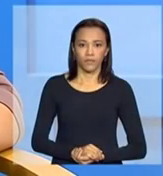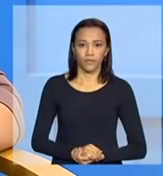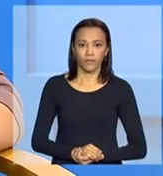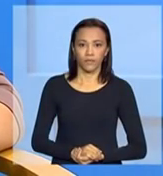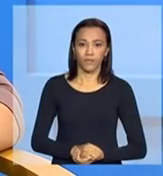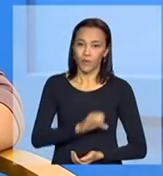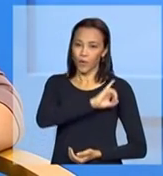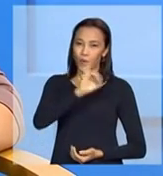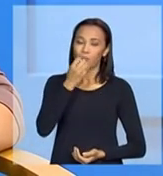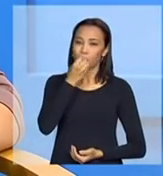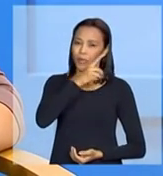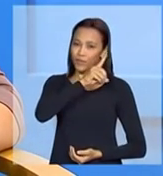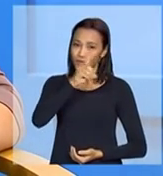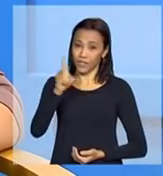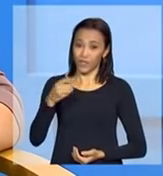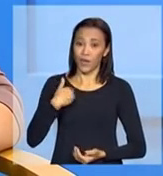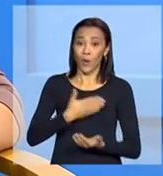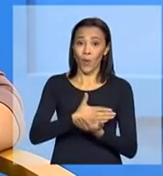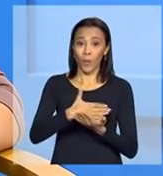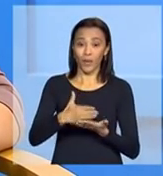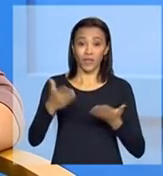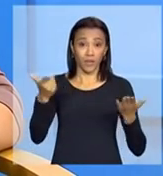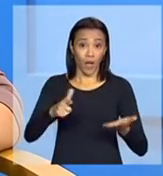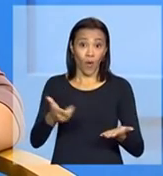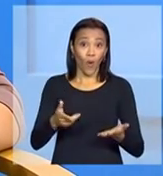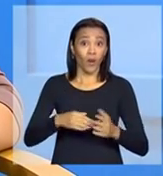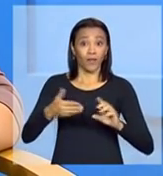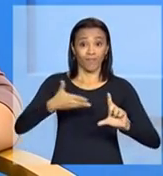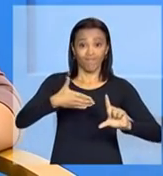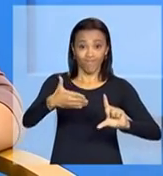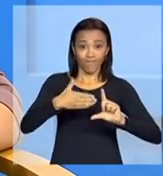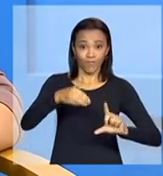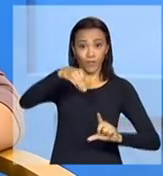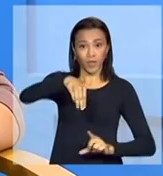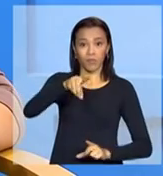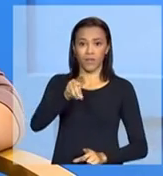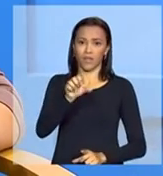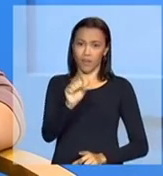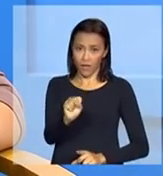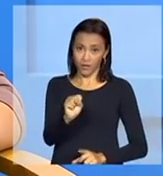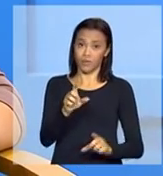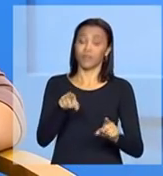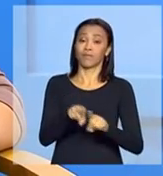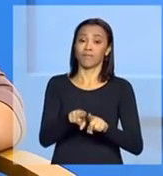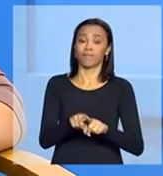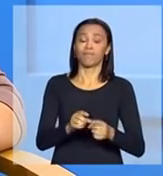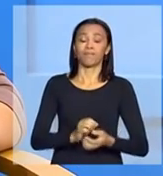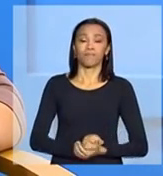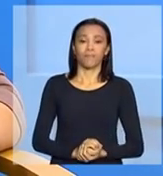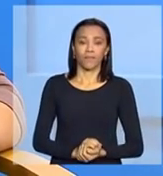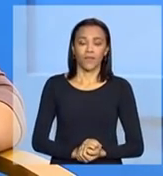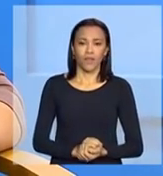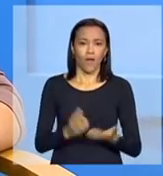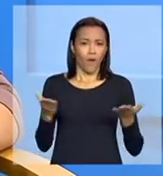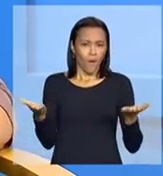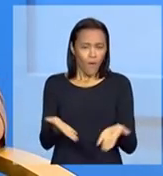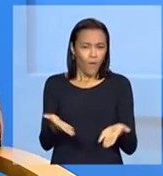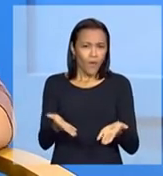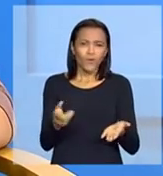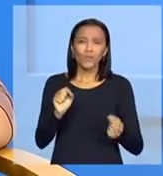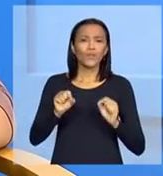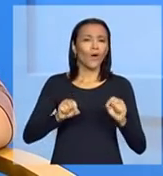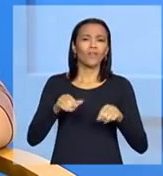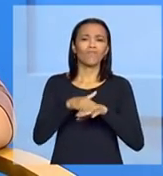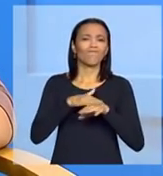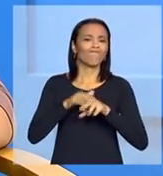Olá, bom dia. Começa agora mais uma teleconferência do Ministério do Desenvolvimento Social e Combate à Fome. Hoje nós vamos